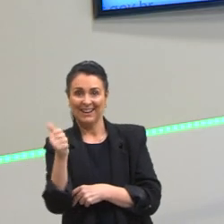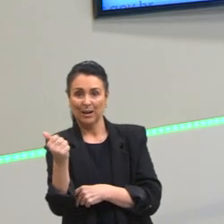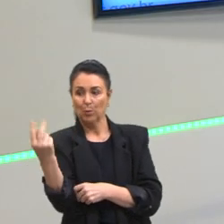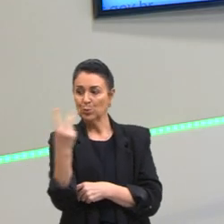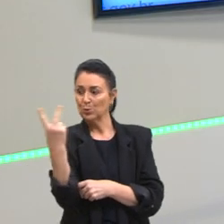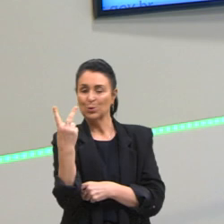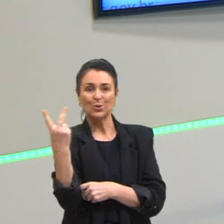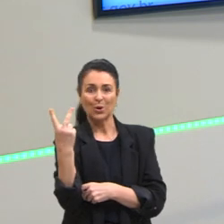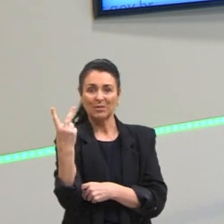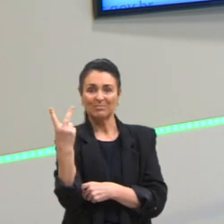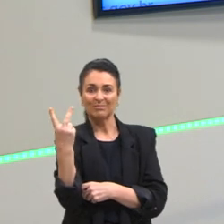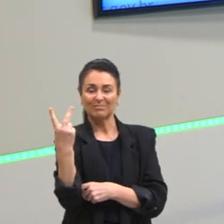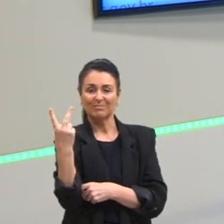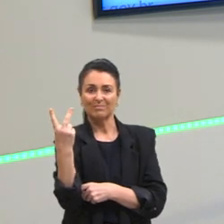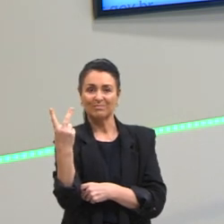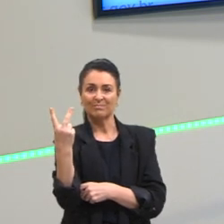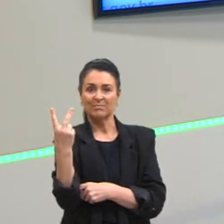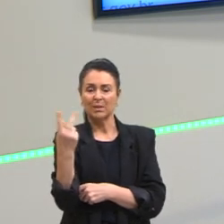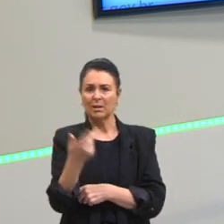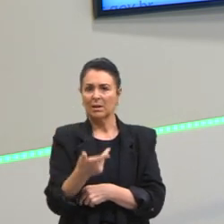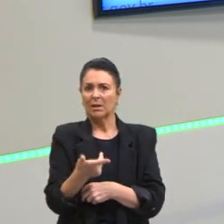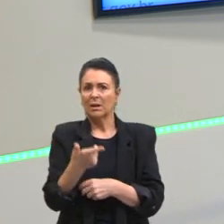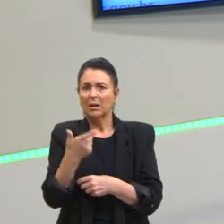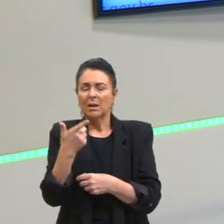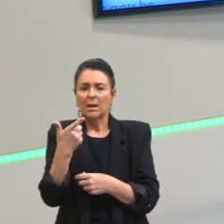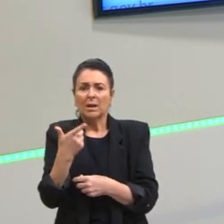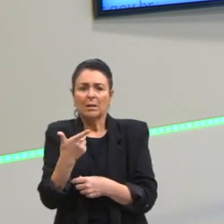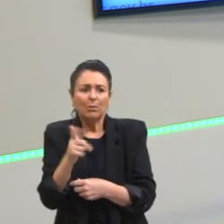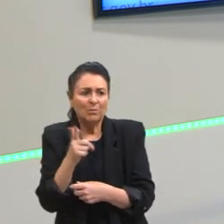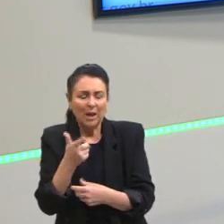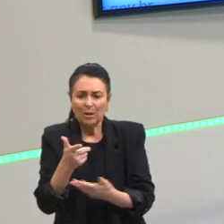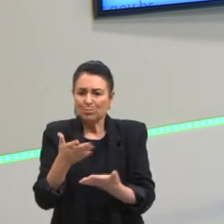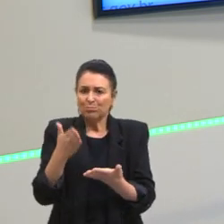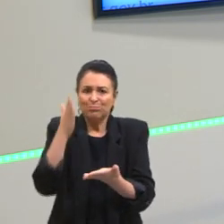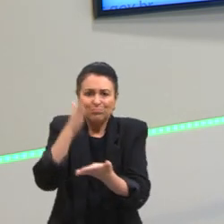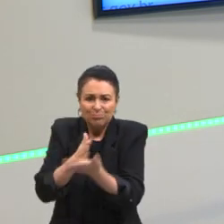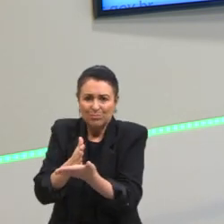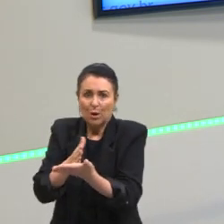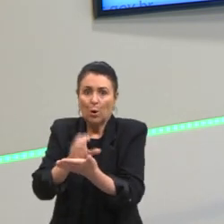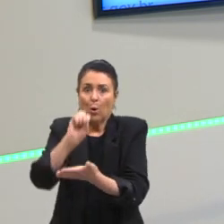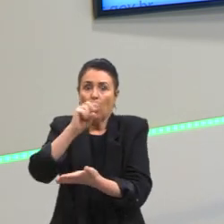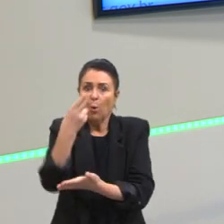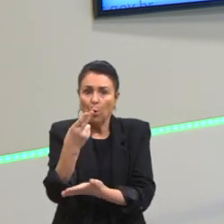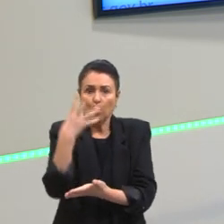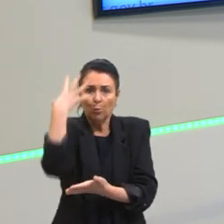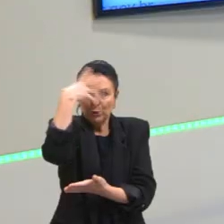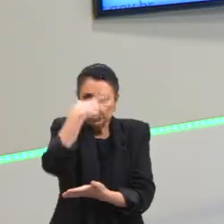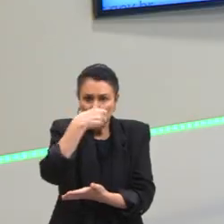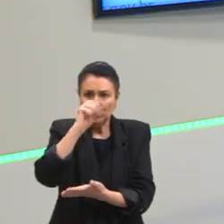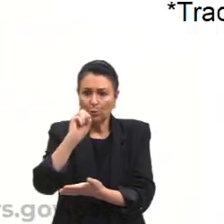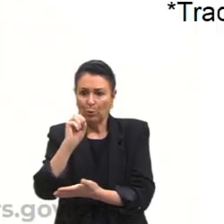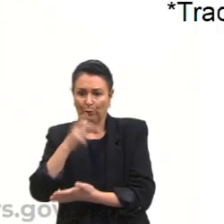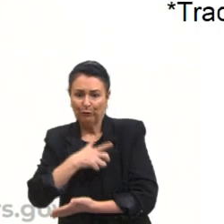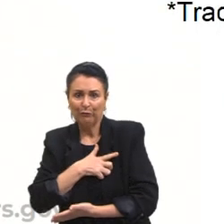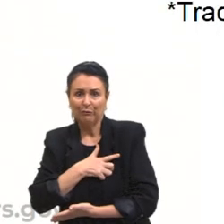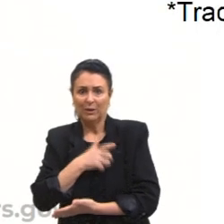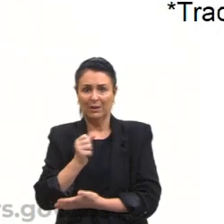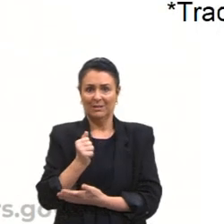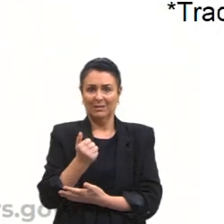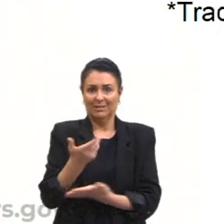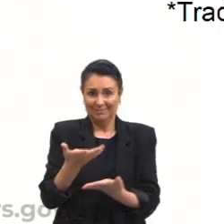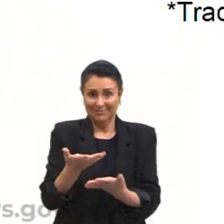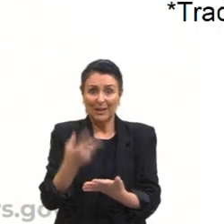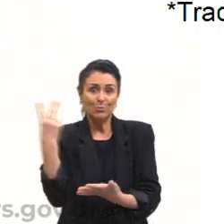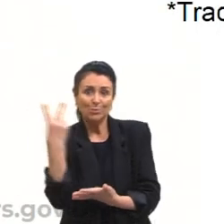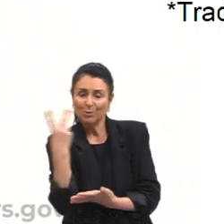E o que que isso acontece? Não tem intermediário, é binário, ou é, ou não é. E aí, nós vamos